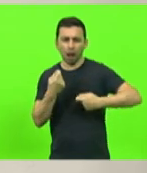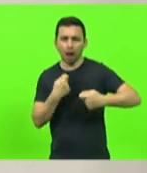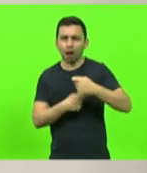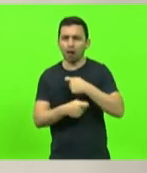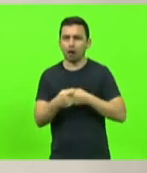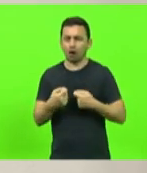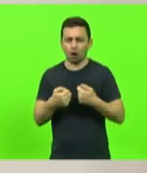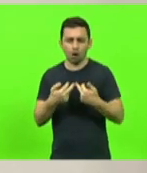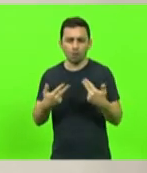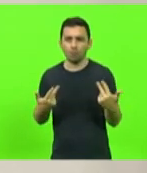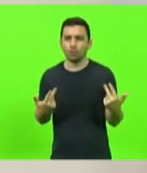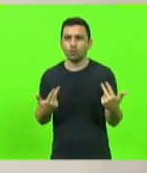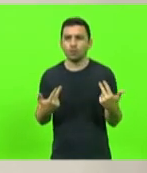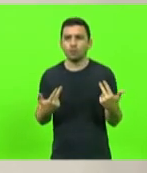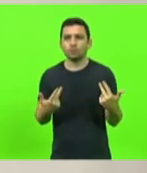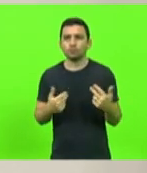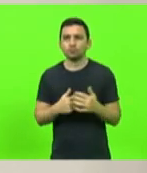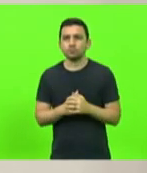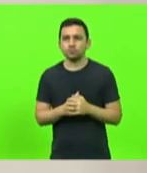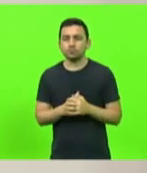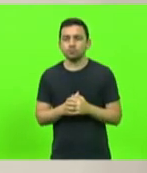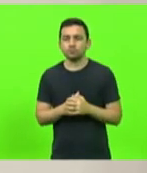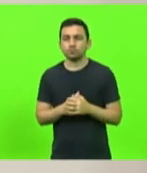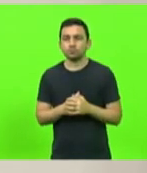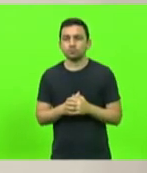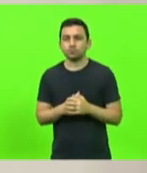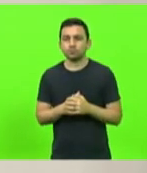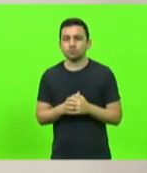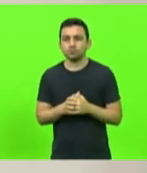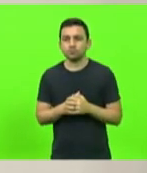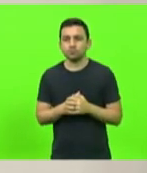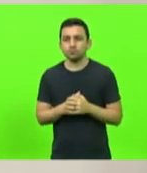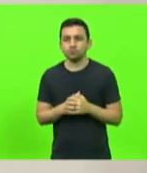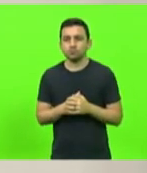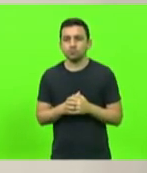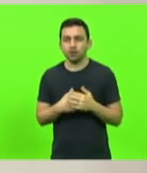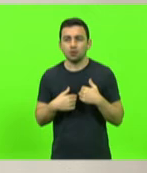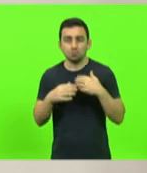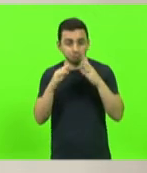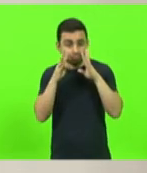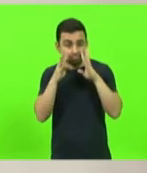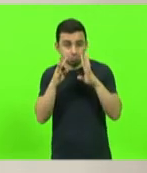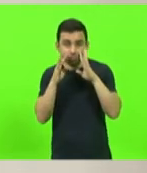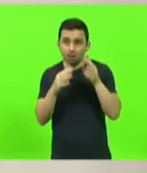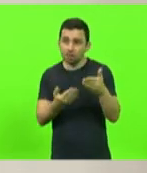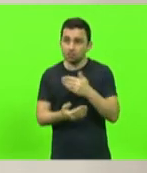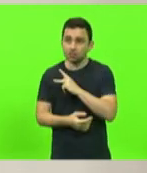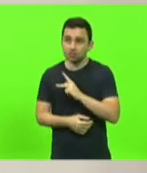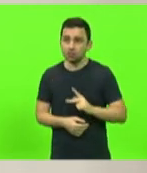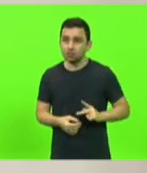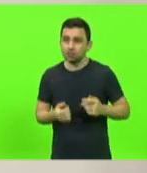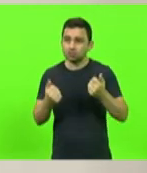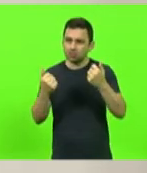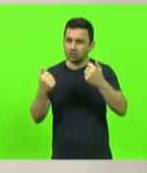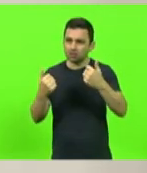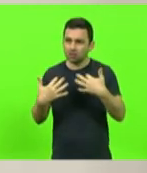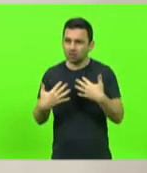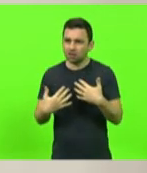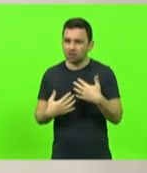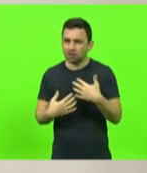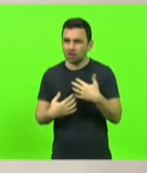enfim. Eu ouvia a presidenta falando da situação dos restaurantes